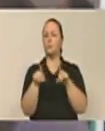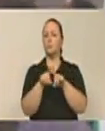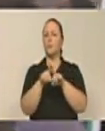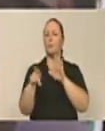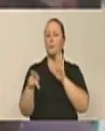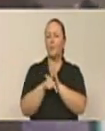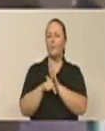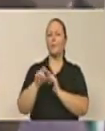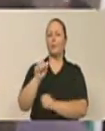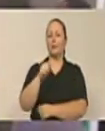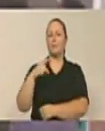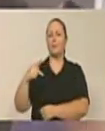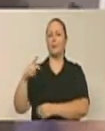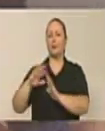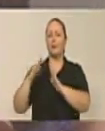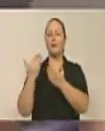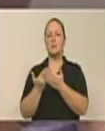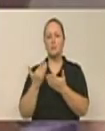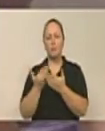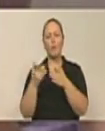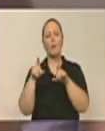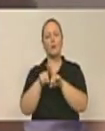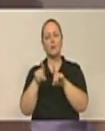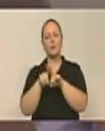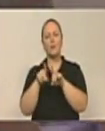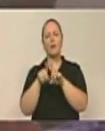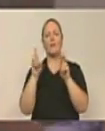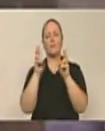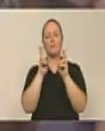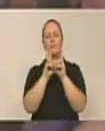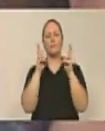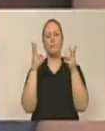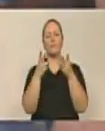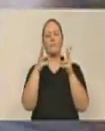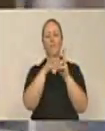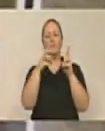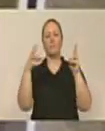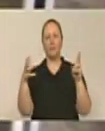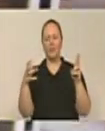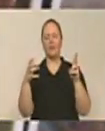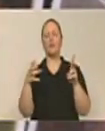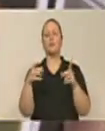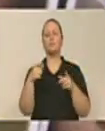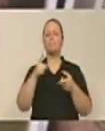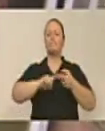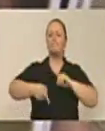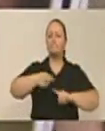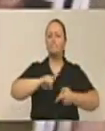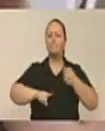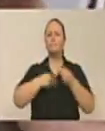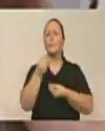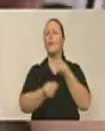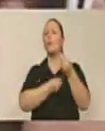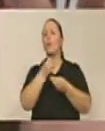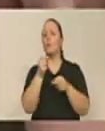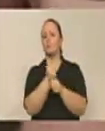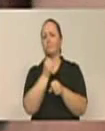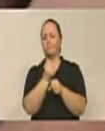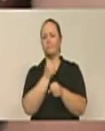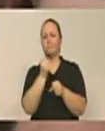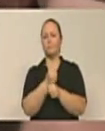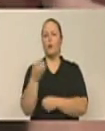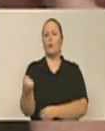Conselho Escolar, e a diretora-geral do Caique, que um rebelo da Velha Grande, onde, na ocasião, discutimos a necessidade de se buscar viabilizar a construção de um CI